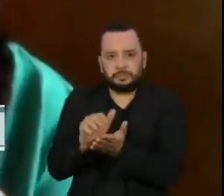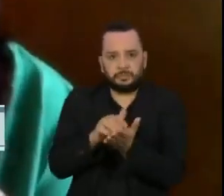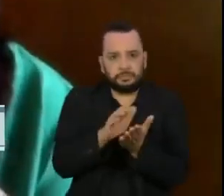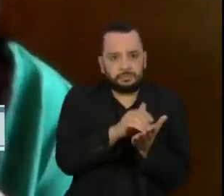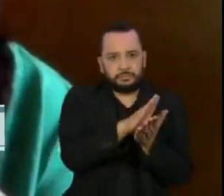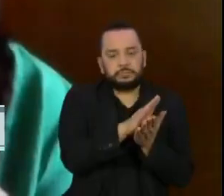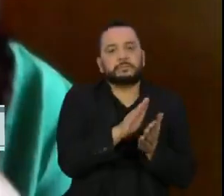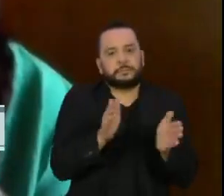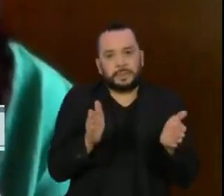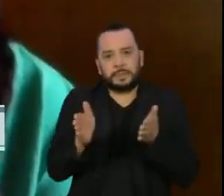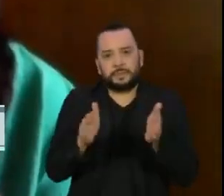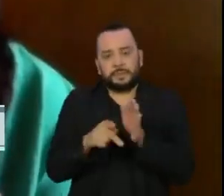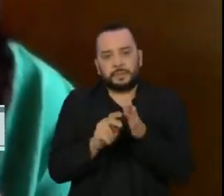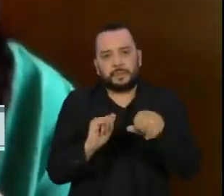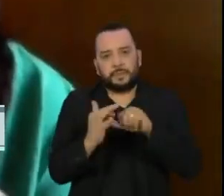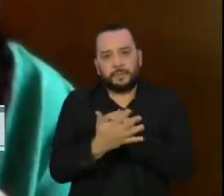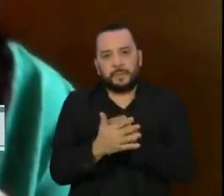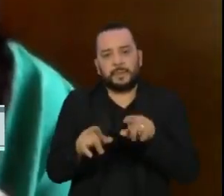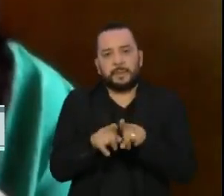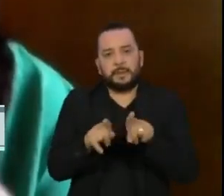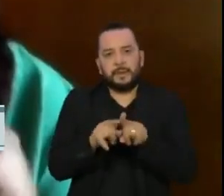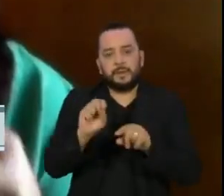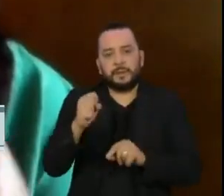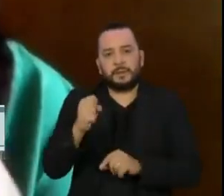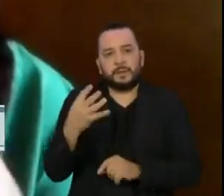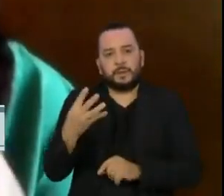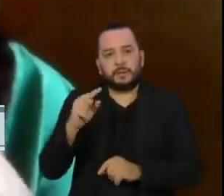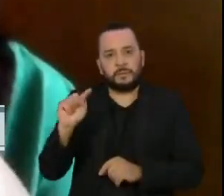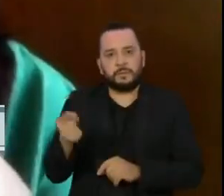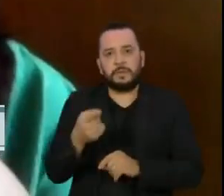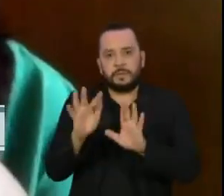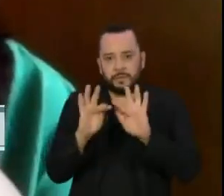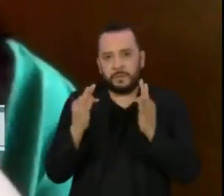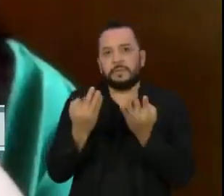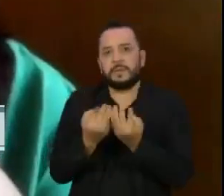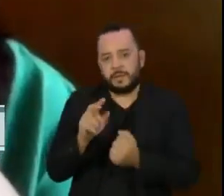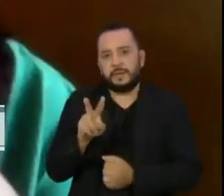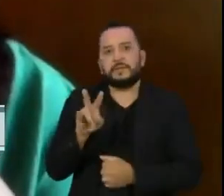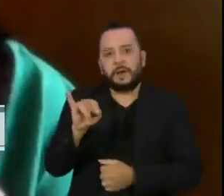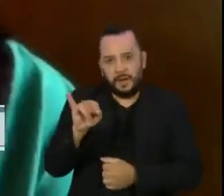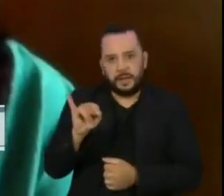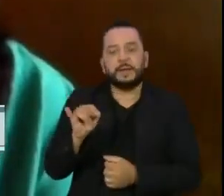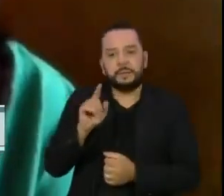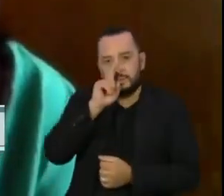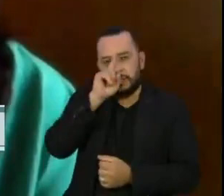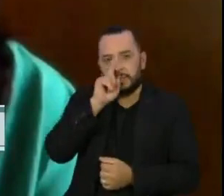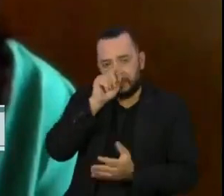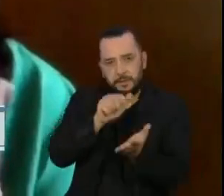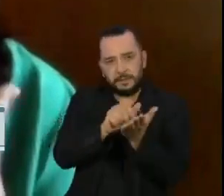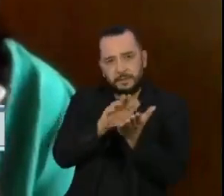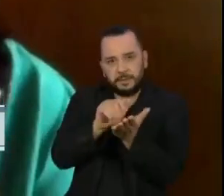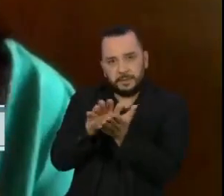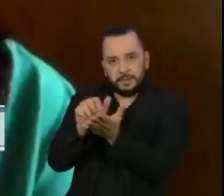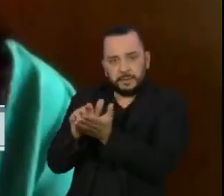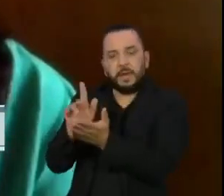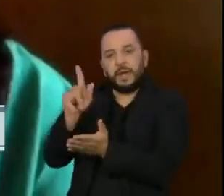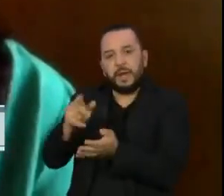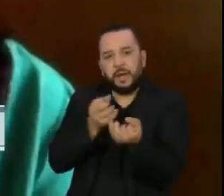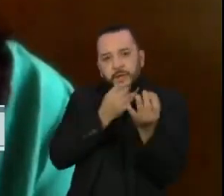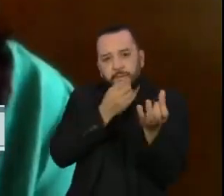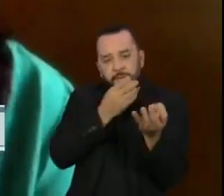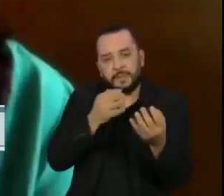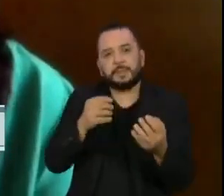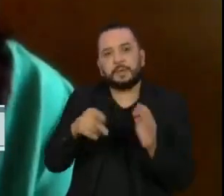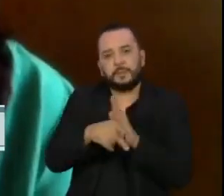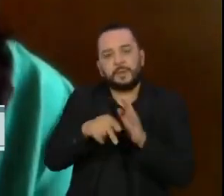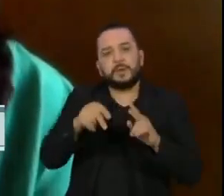pandemia e outras 84 mil famílias estão, nesse momento, ameaçadas de despejo. E esses são os dados mais atualizados de